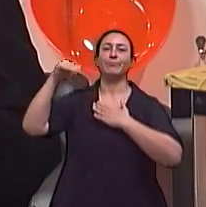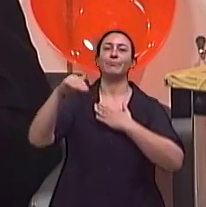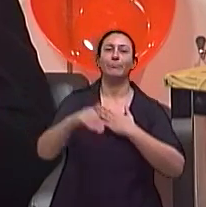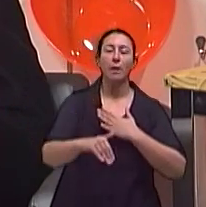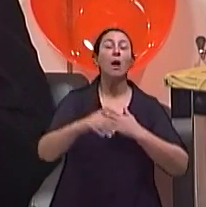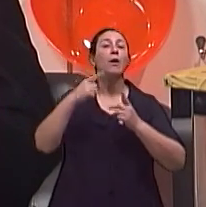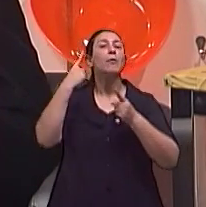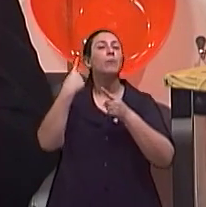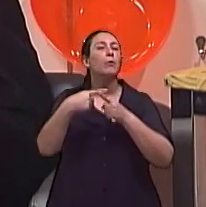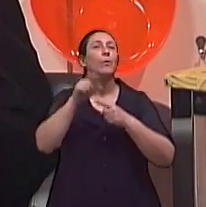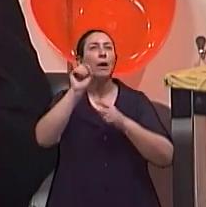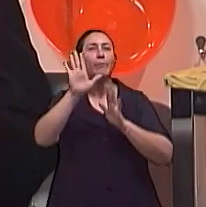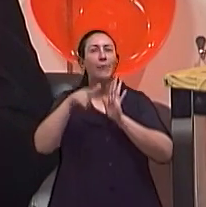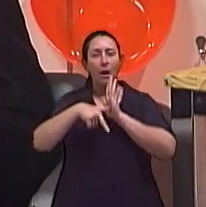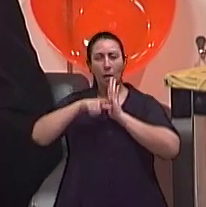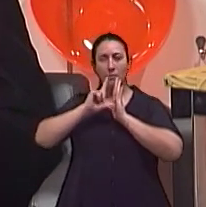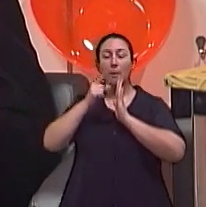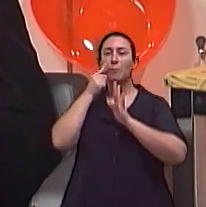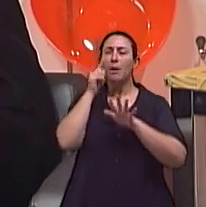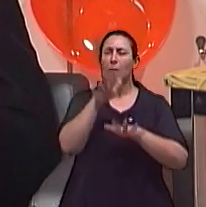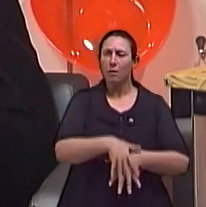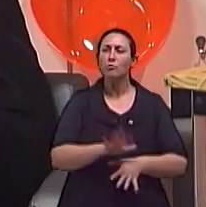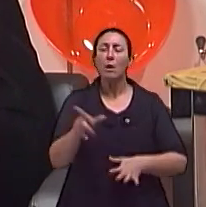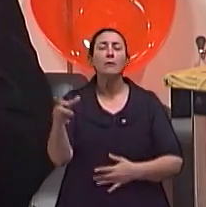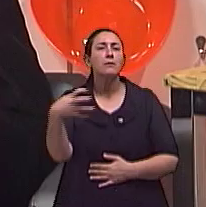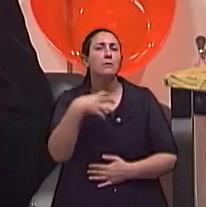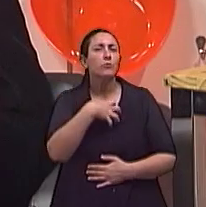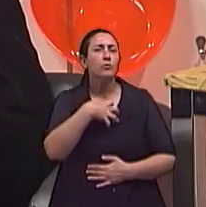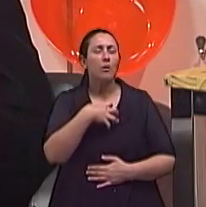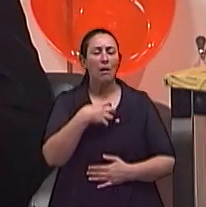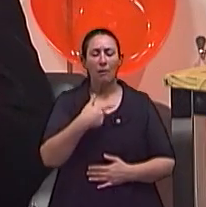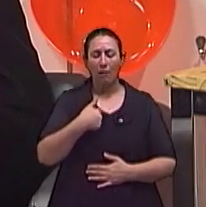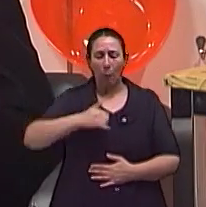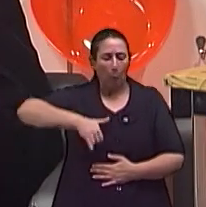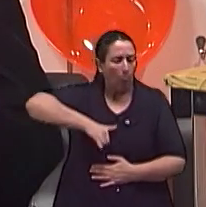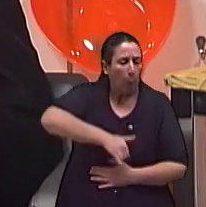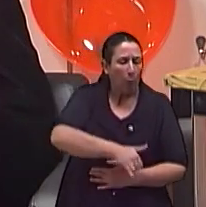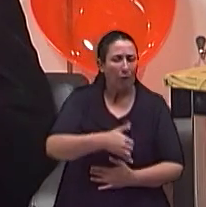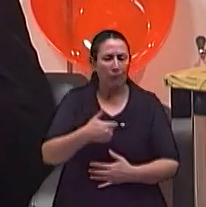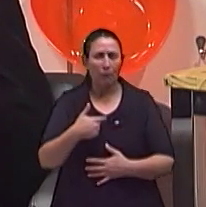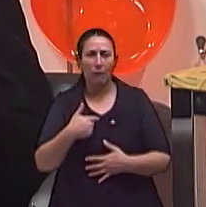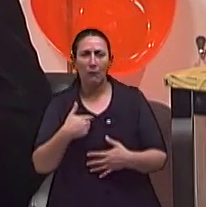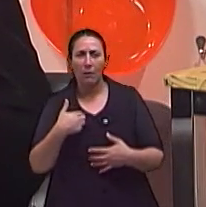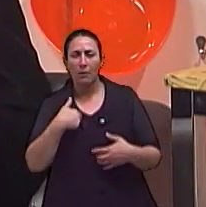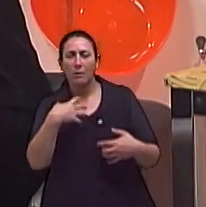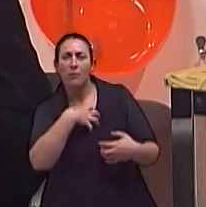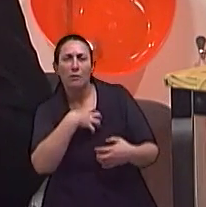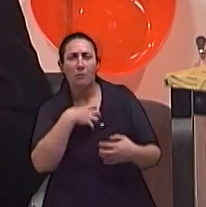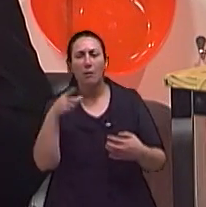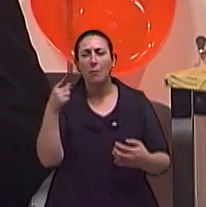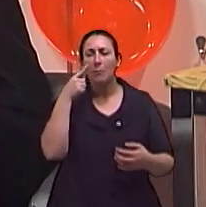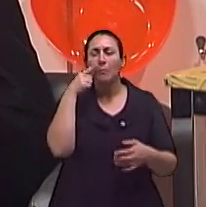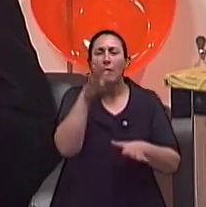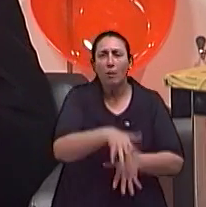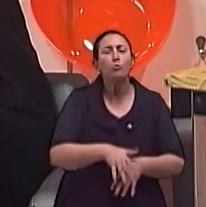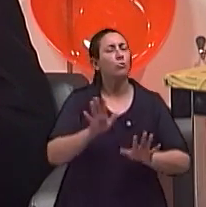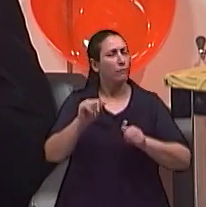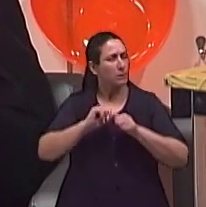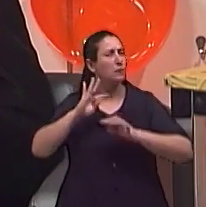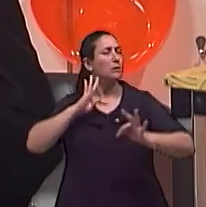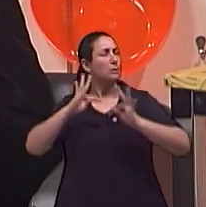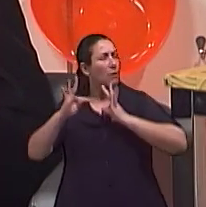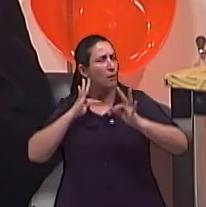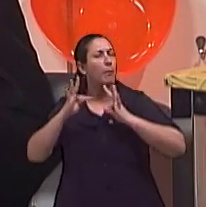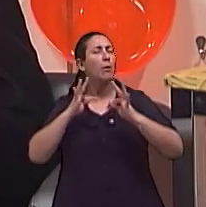um pouco antes da morte dela, ela já se sentiu bastante gorda e já tinha feito um tratamento